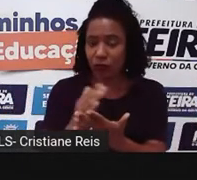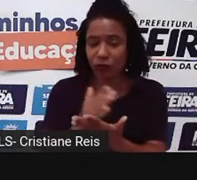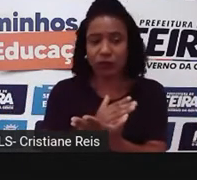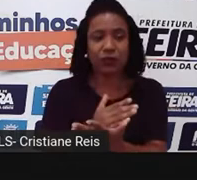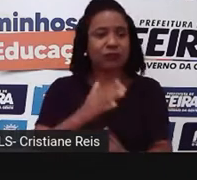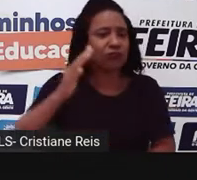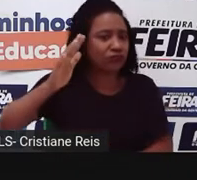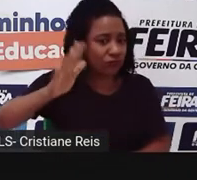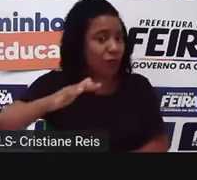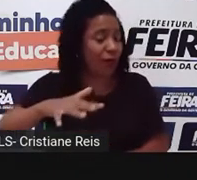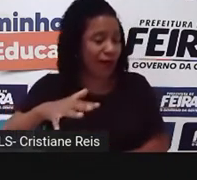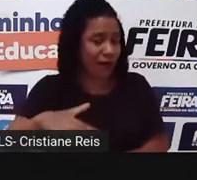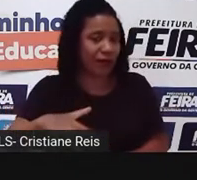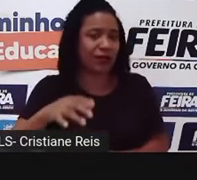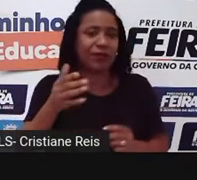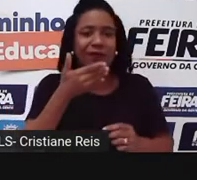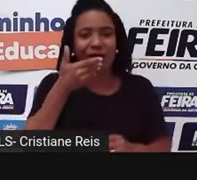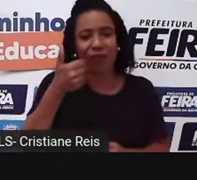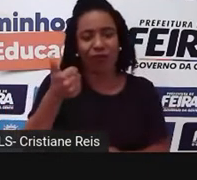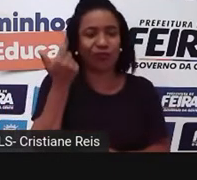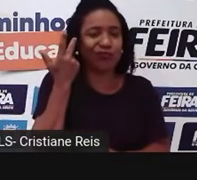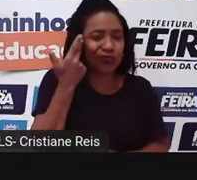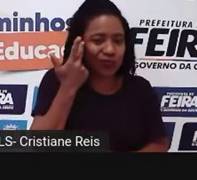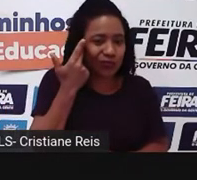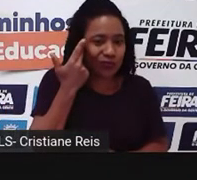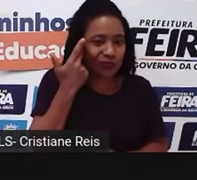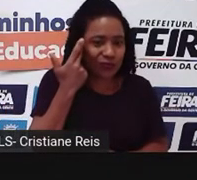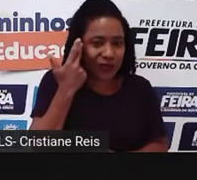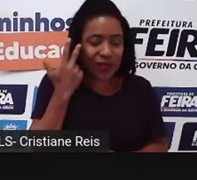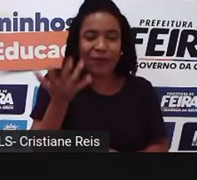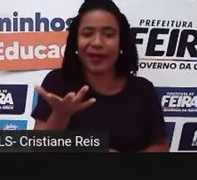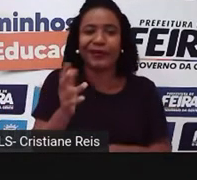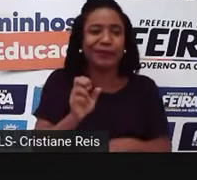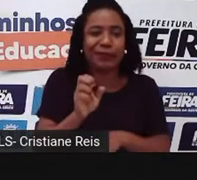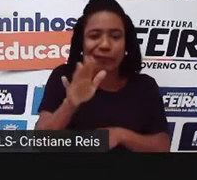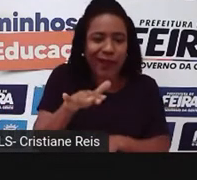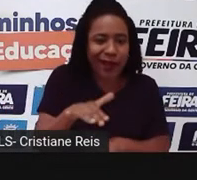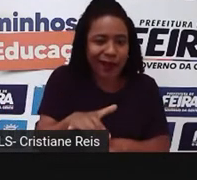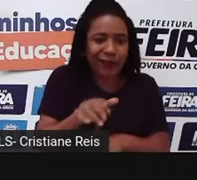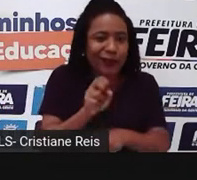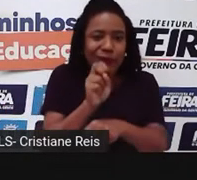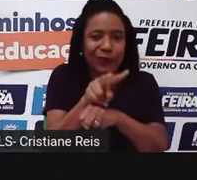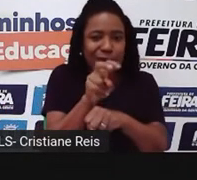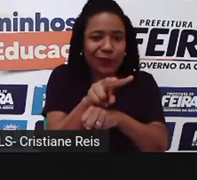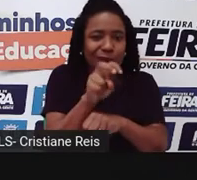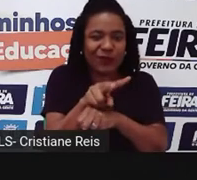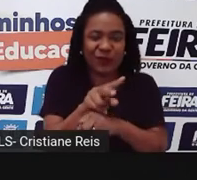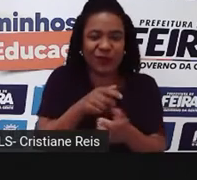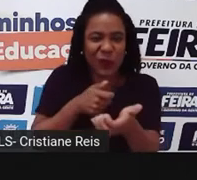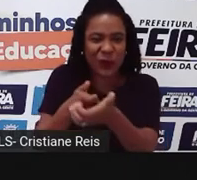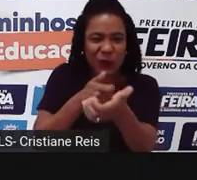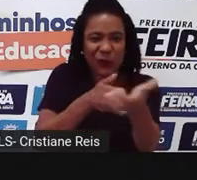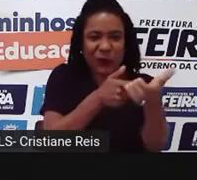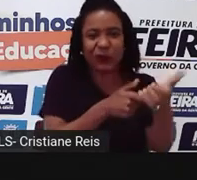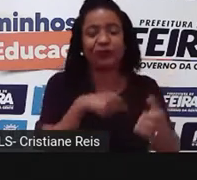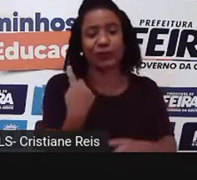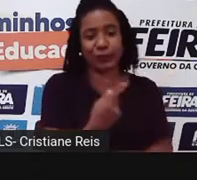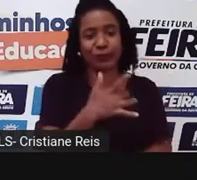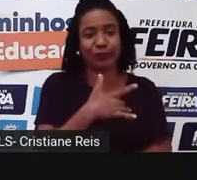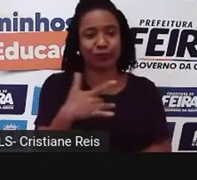pensando no lucro, usa o que é mais barato, o é mais cômodo, que é mais conhecido, e a gente paga o preço, né? Sobre isso.